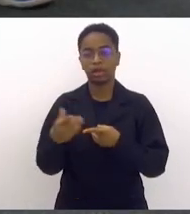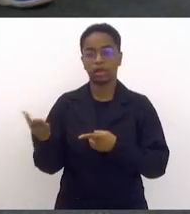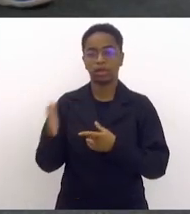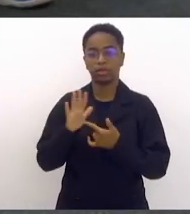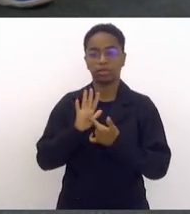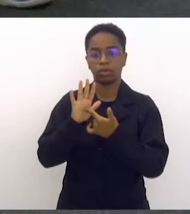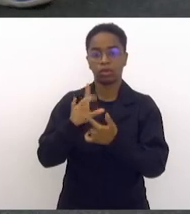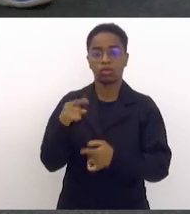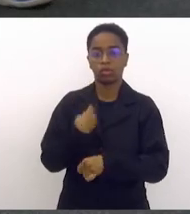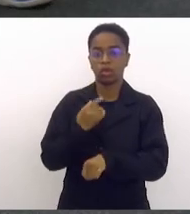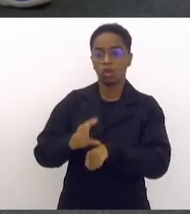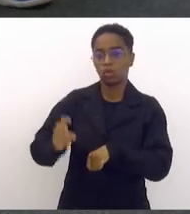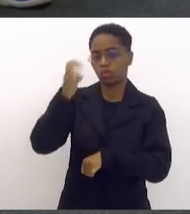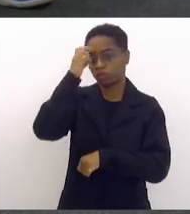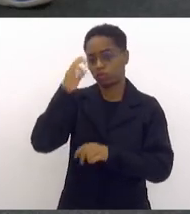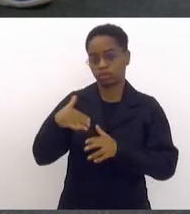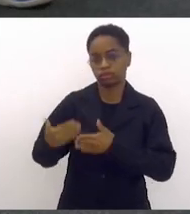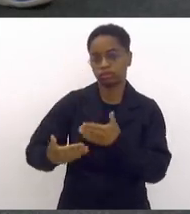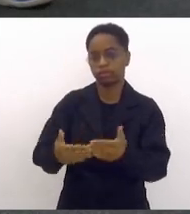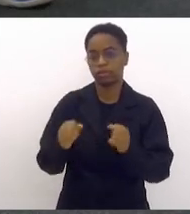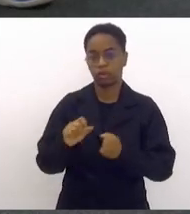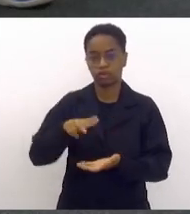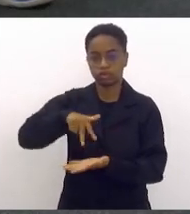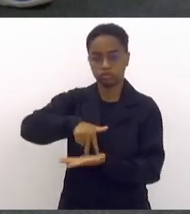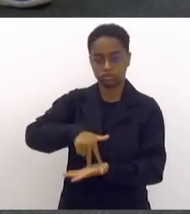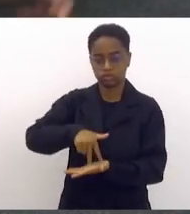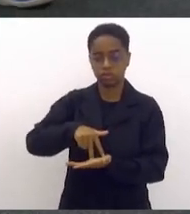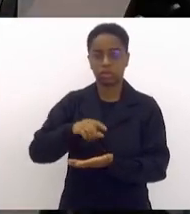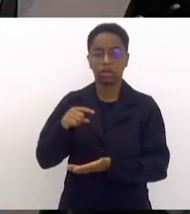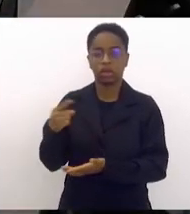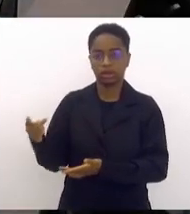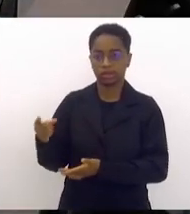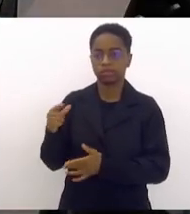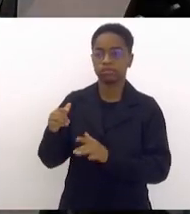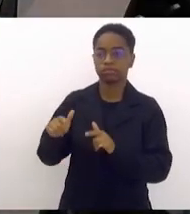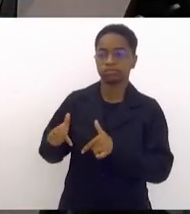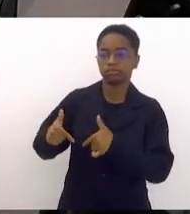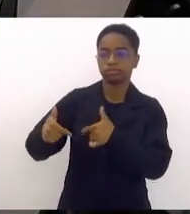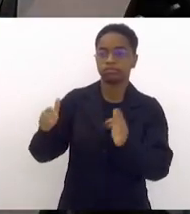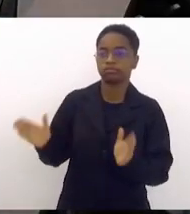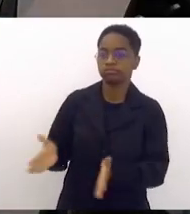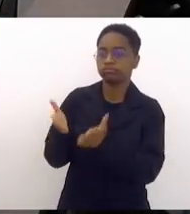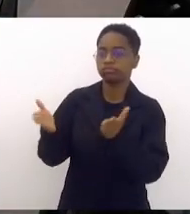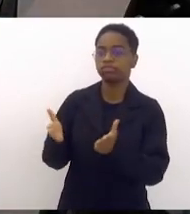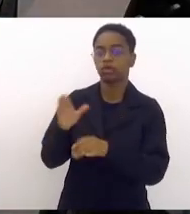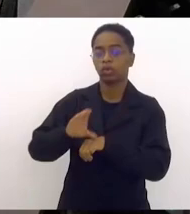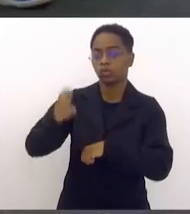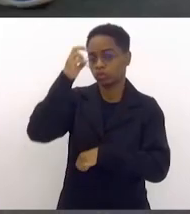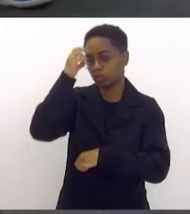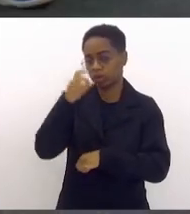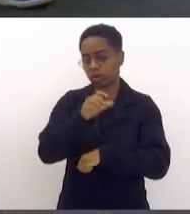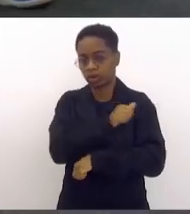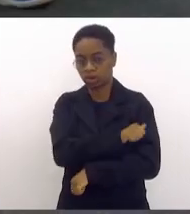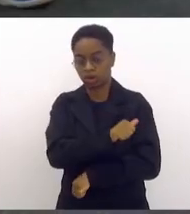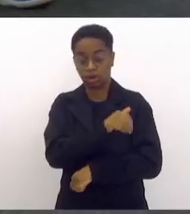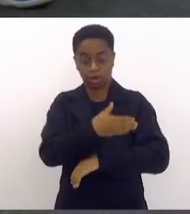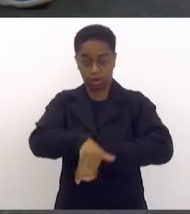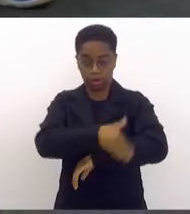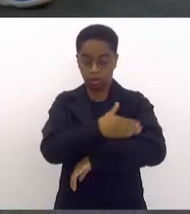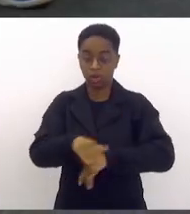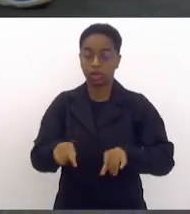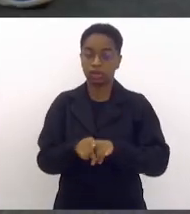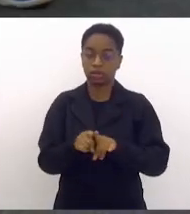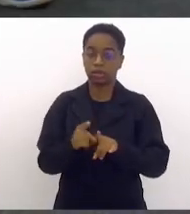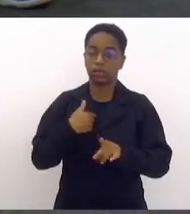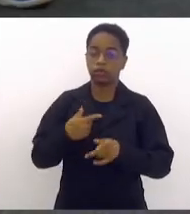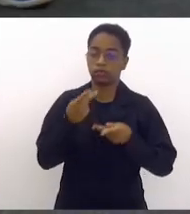Pode levantar, César, para que gente lhe veja? É um dos que faz acontecer a cultura na rua. E, nesse ano, que eu venho reafirmando